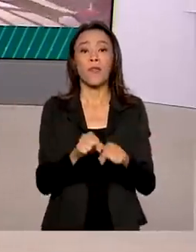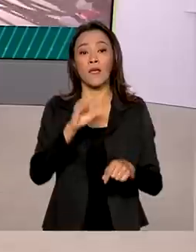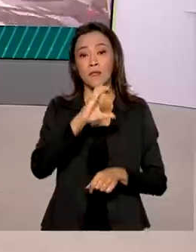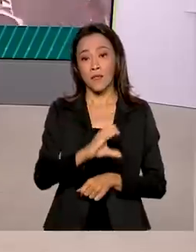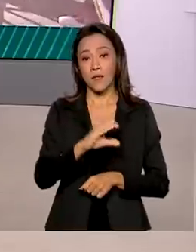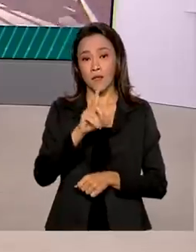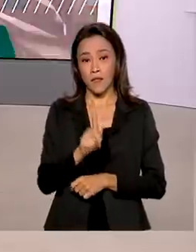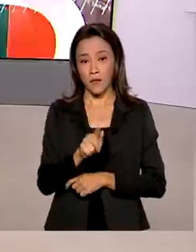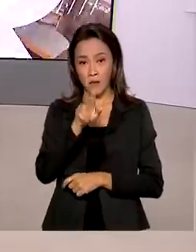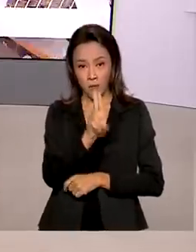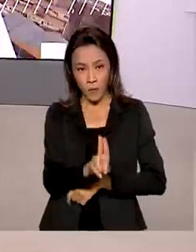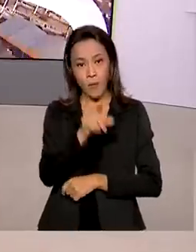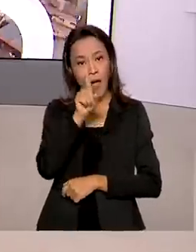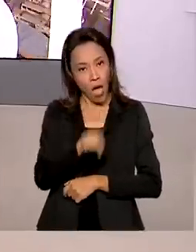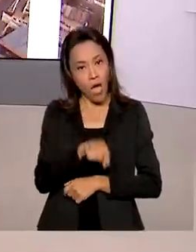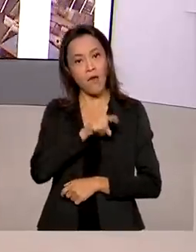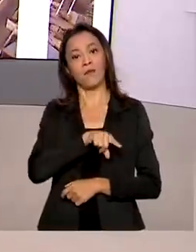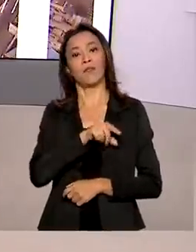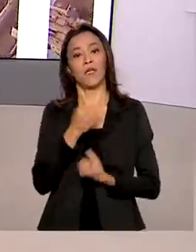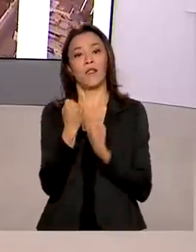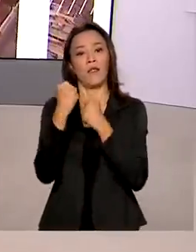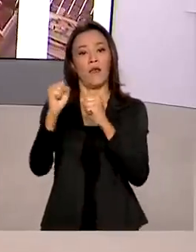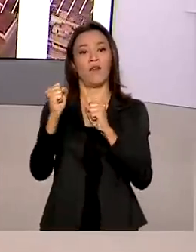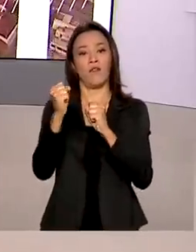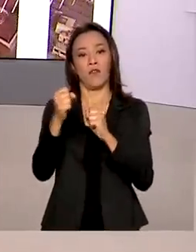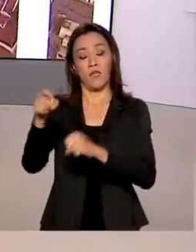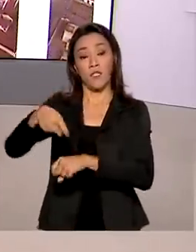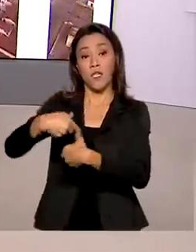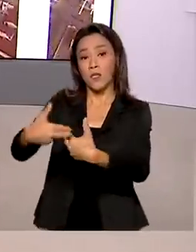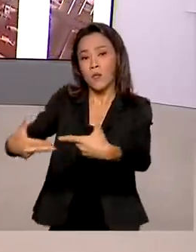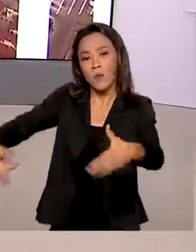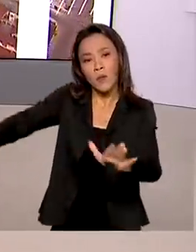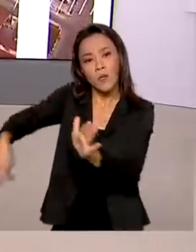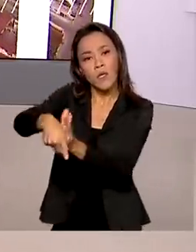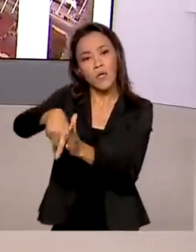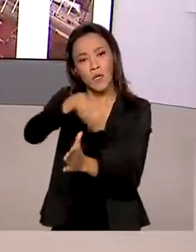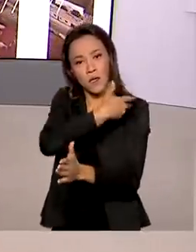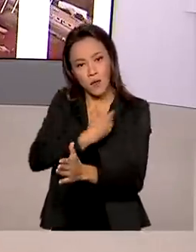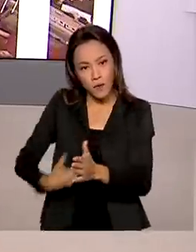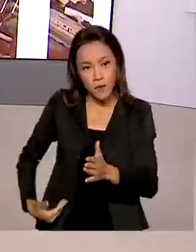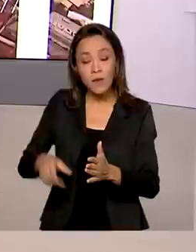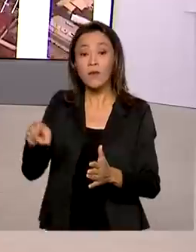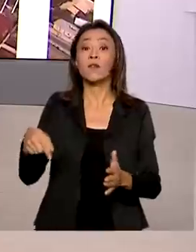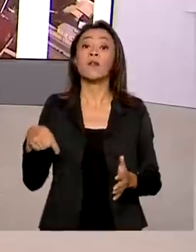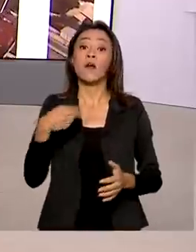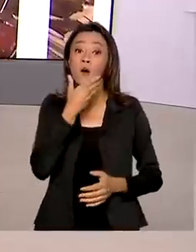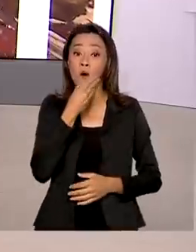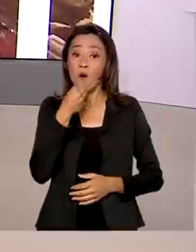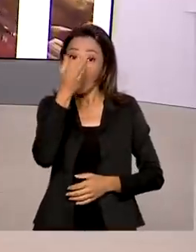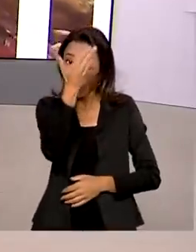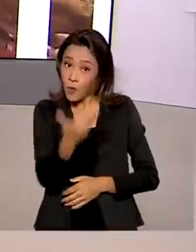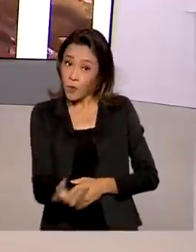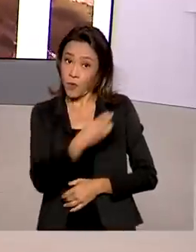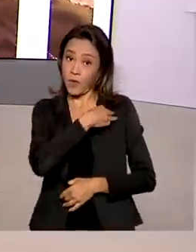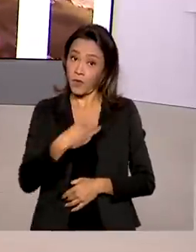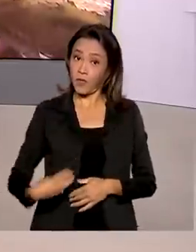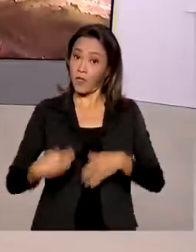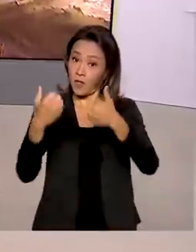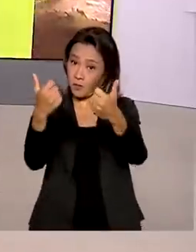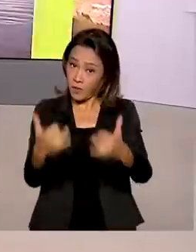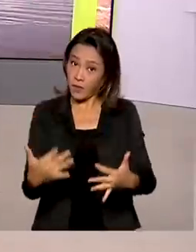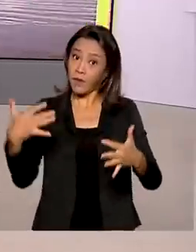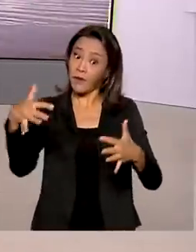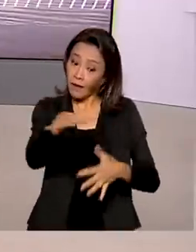responsável pela defesa do patrimônio público, Transparência de Informações. O ministro da CGU, Wagner do Rosário, explica que o setor